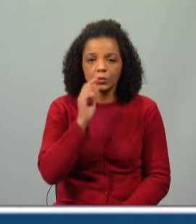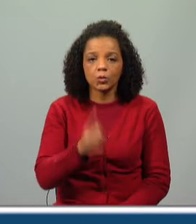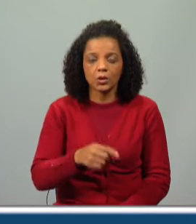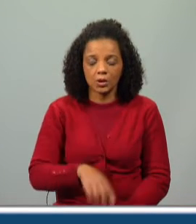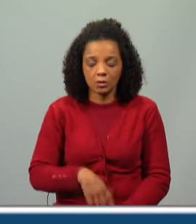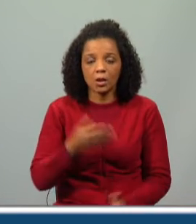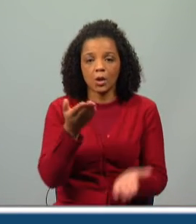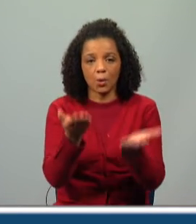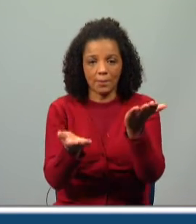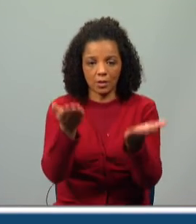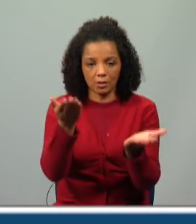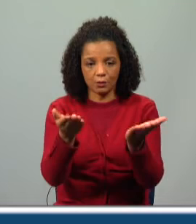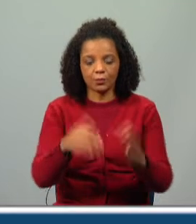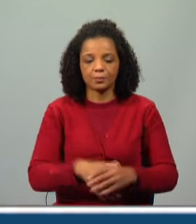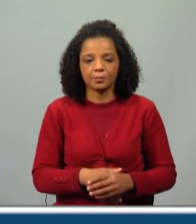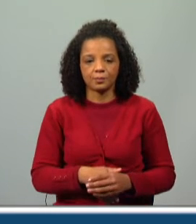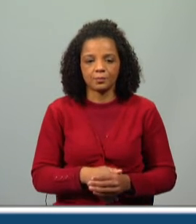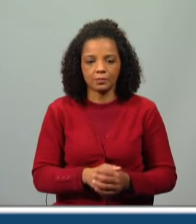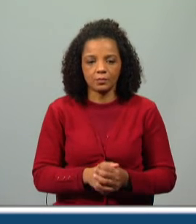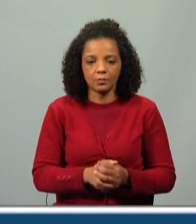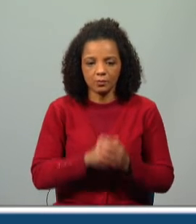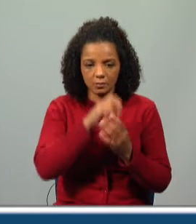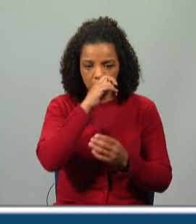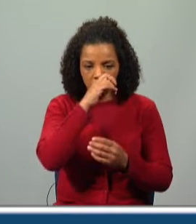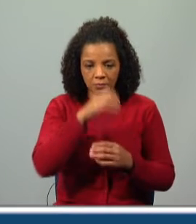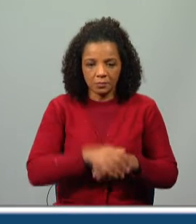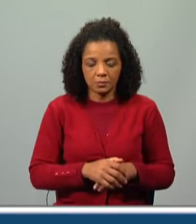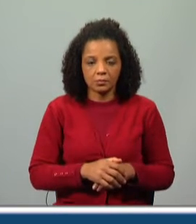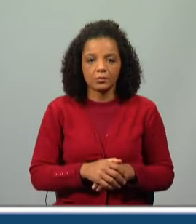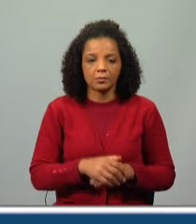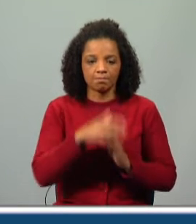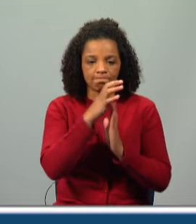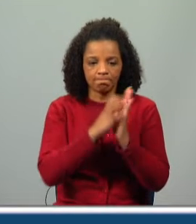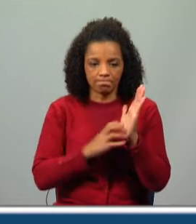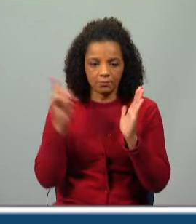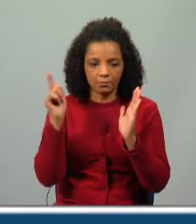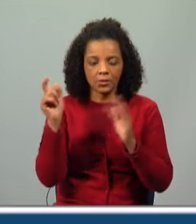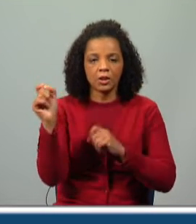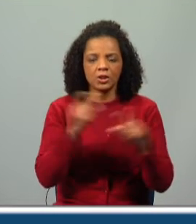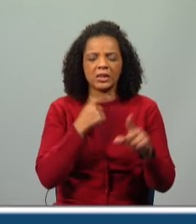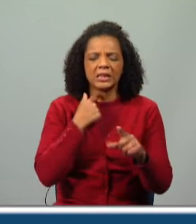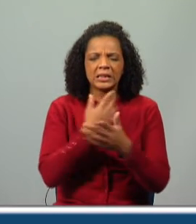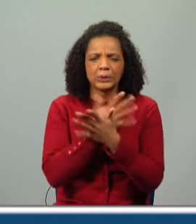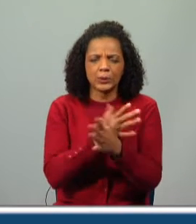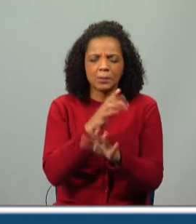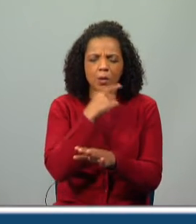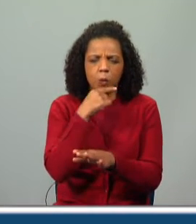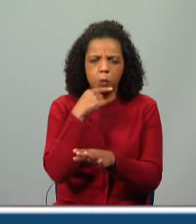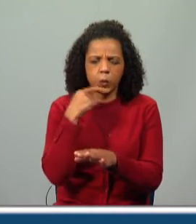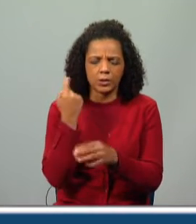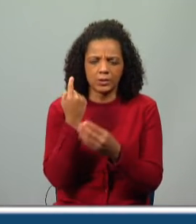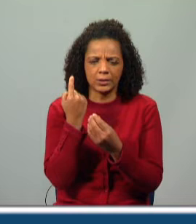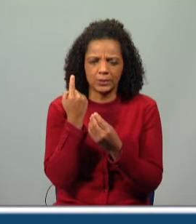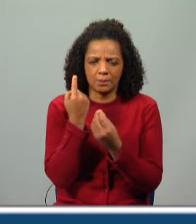grau comparativo. Então, neste xerto, as estrelas ardiam um pouco na garganta, mas eram doces e